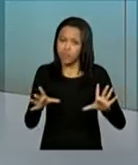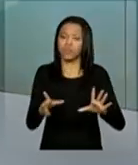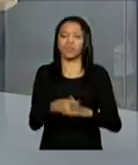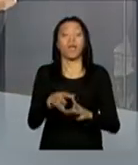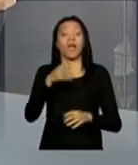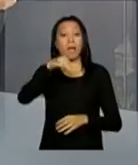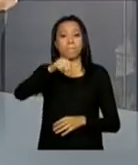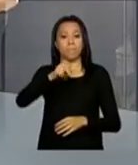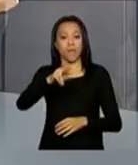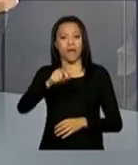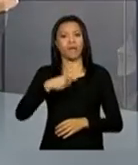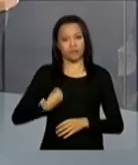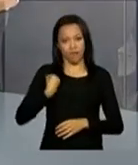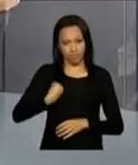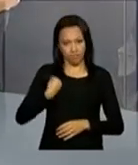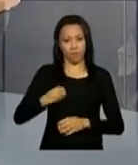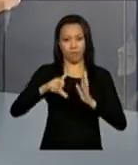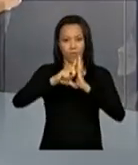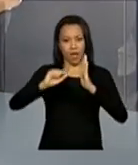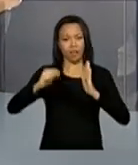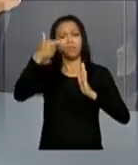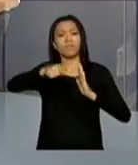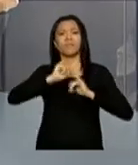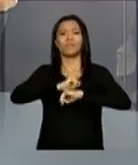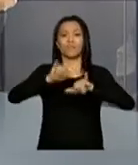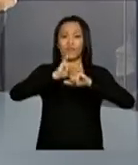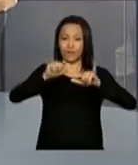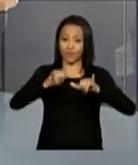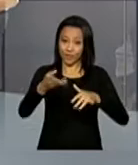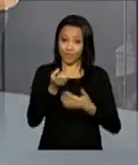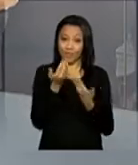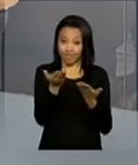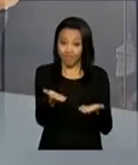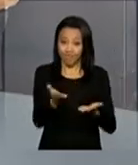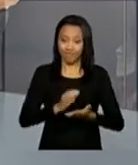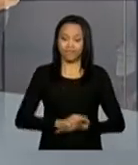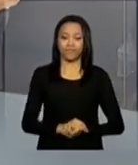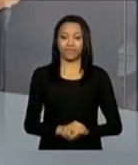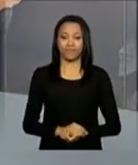repórter Mara Kenup está no Palácio do Planalto e tem outras informações. Mara?